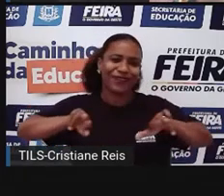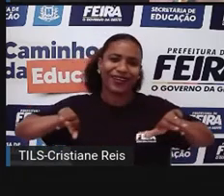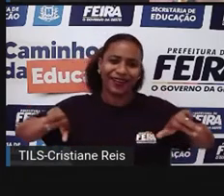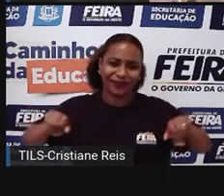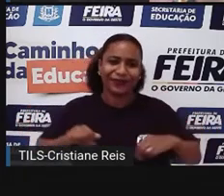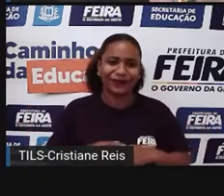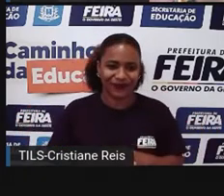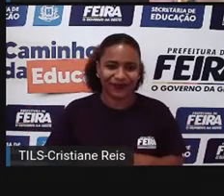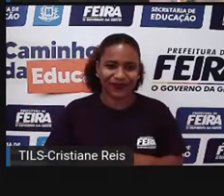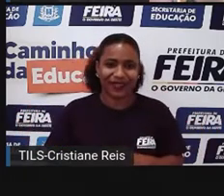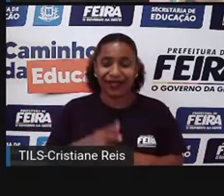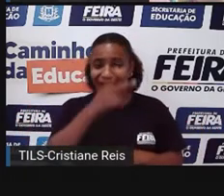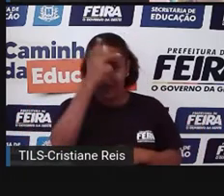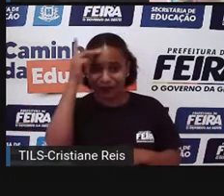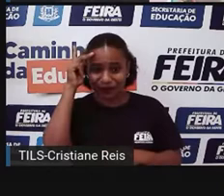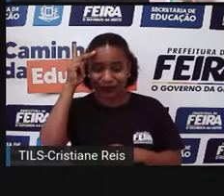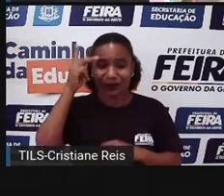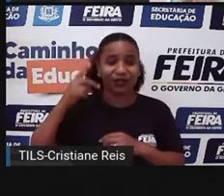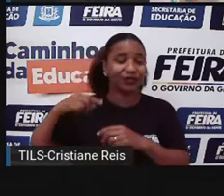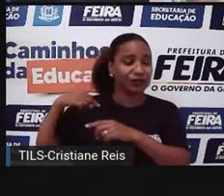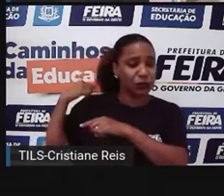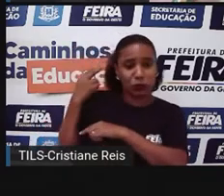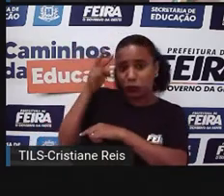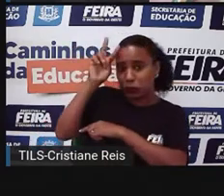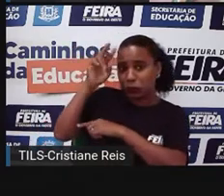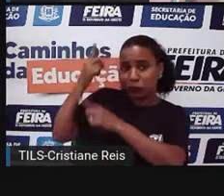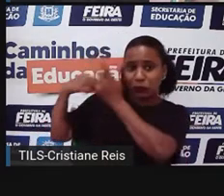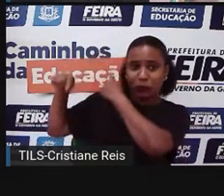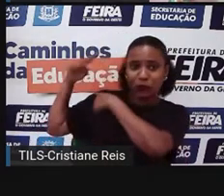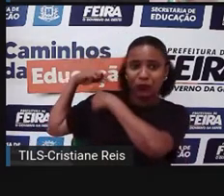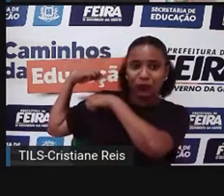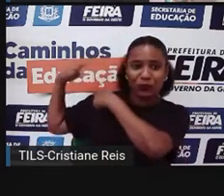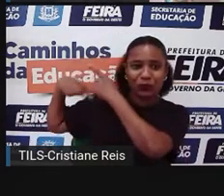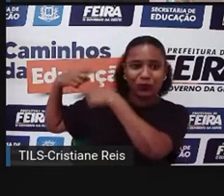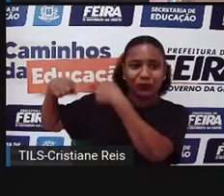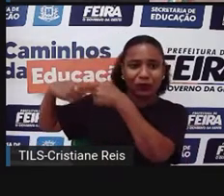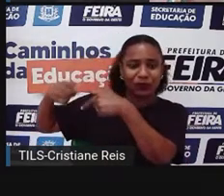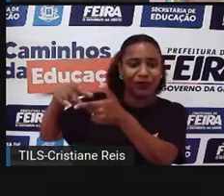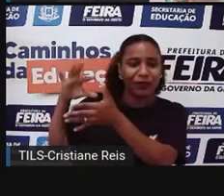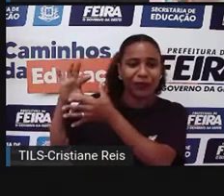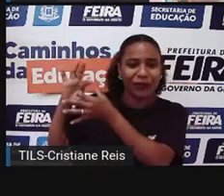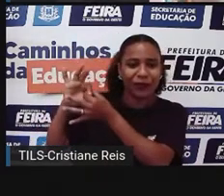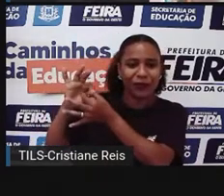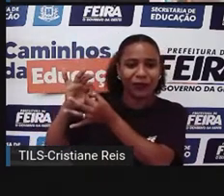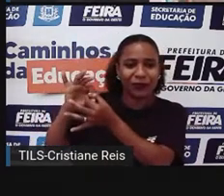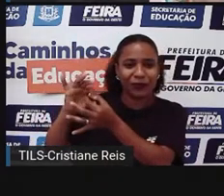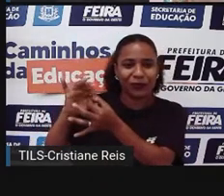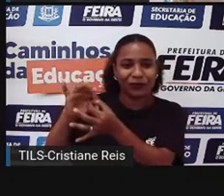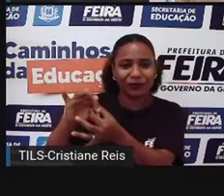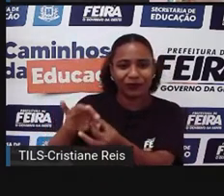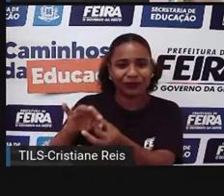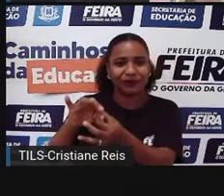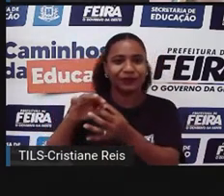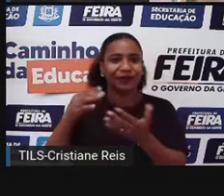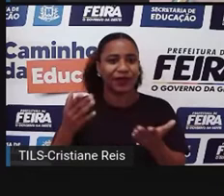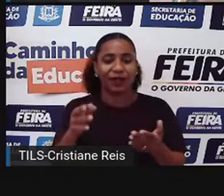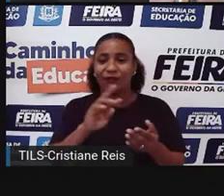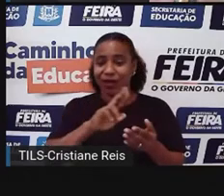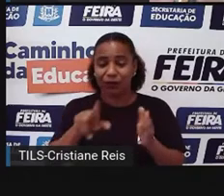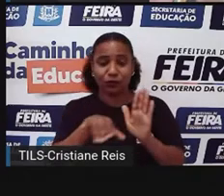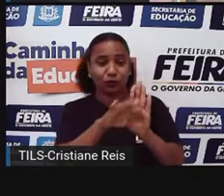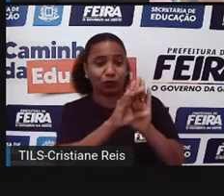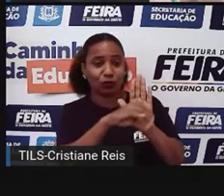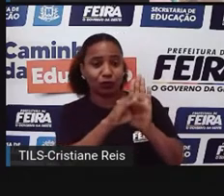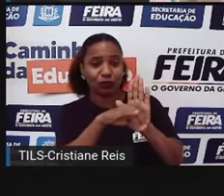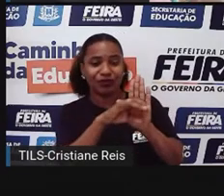tecer, né? Então, a cultura é isso. Esse conceito eu trouxe de Canclini, eu trouxe de Gertz, né? De vários